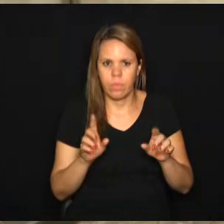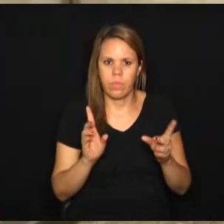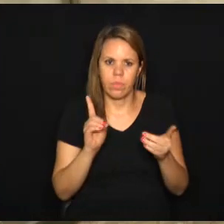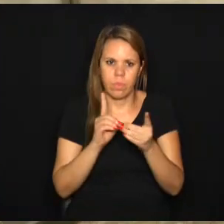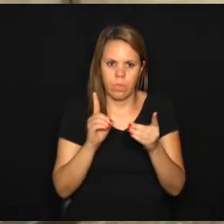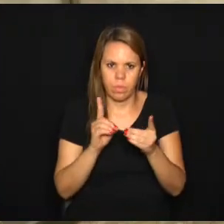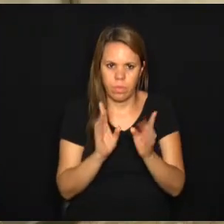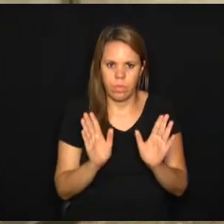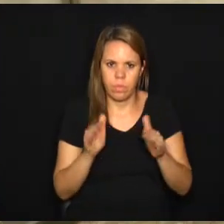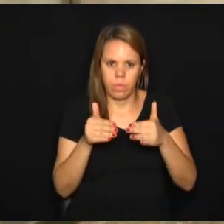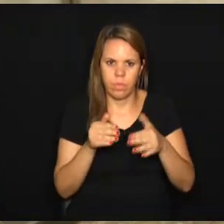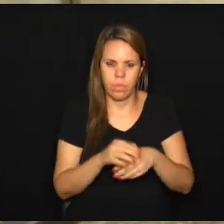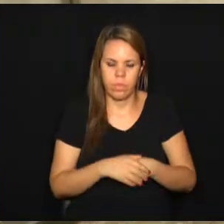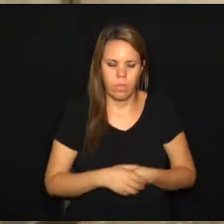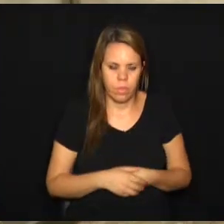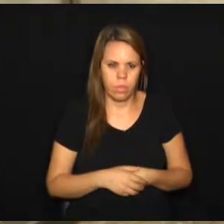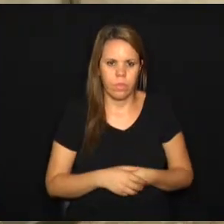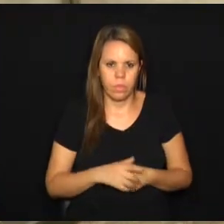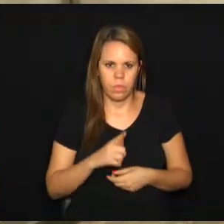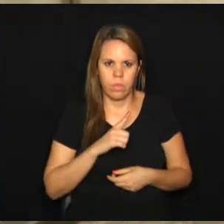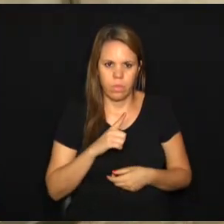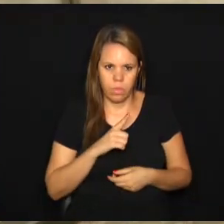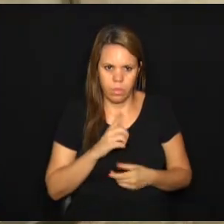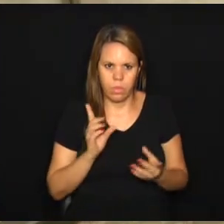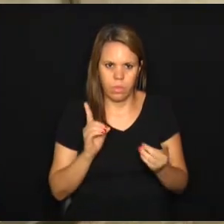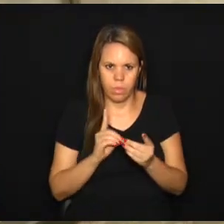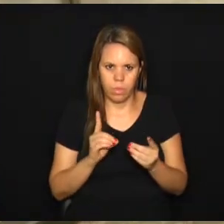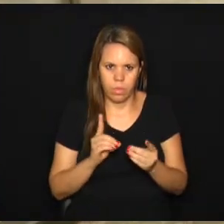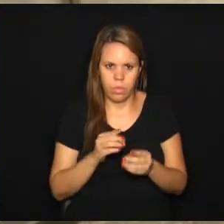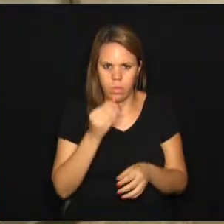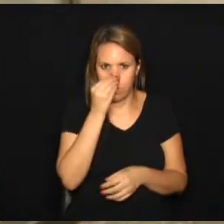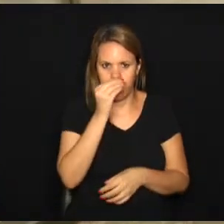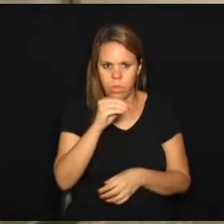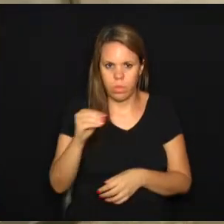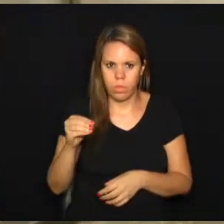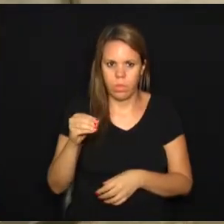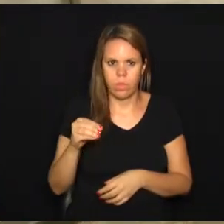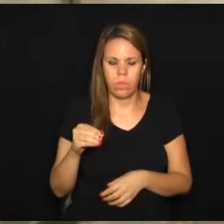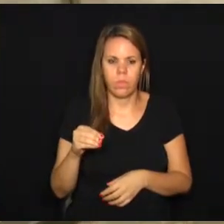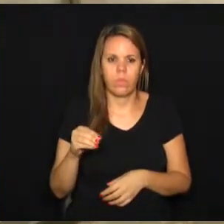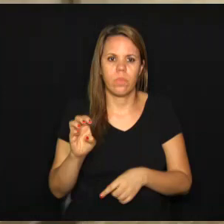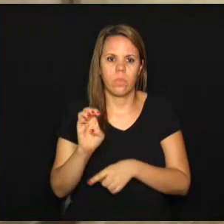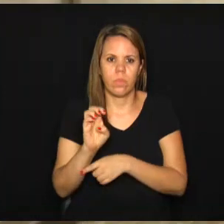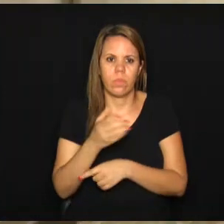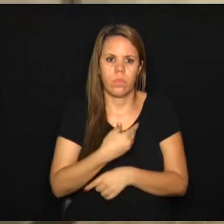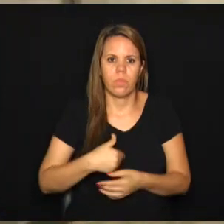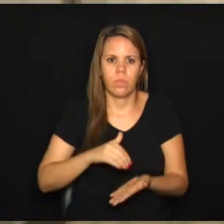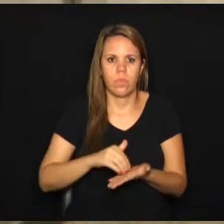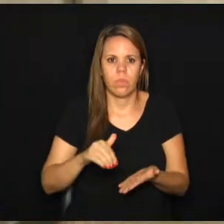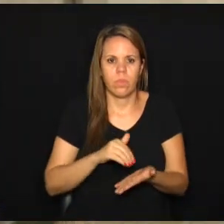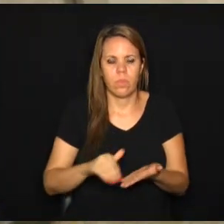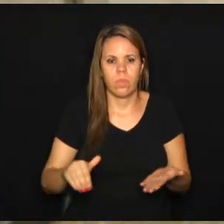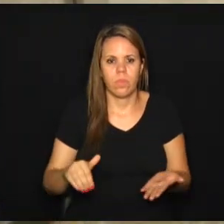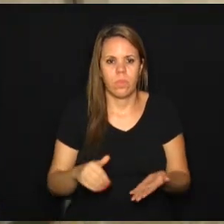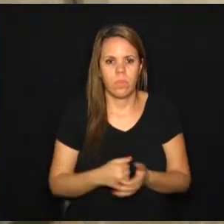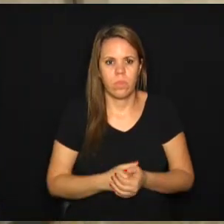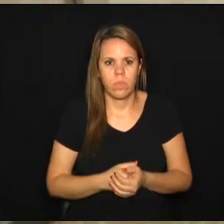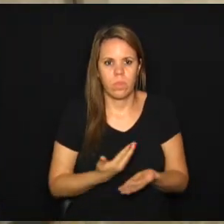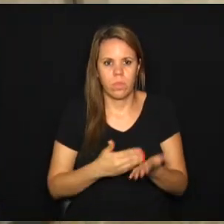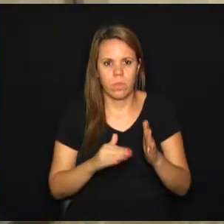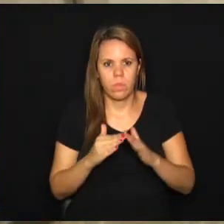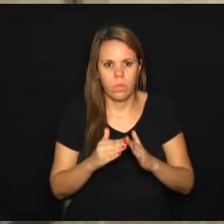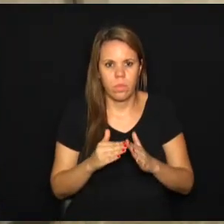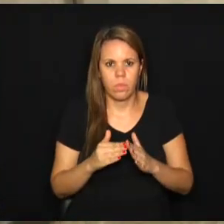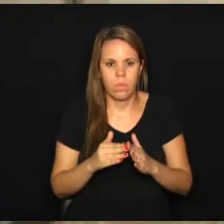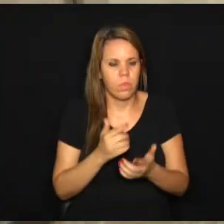atendimento especial, têm tido esse atendimento negligenciado na rede estadual, nas secretarias estaduais. As escolas